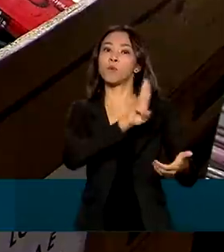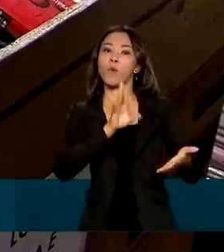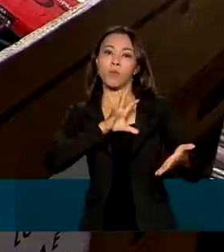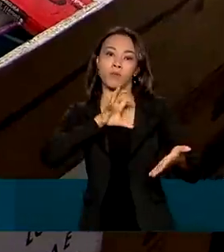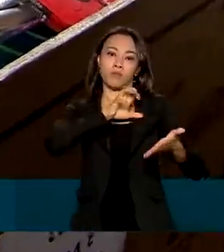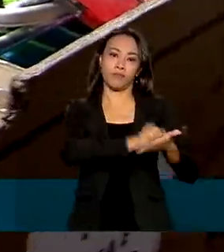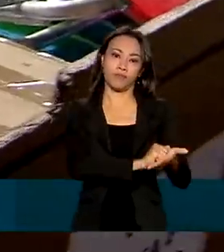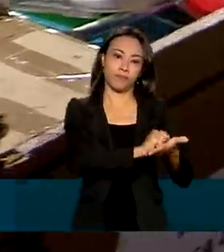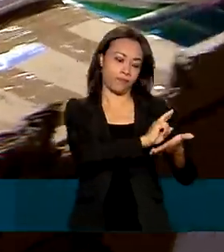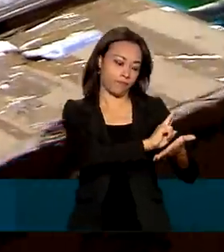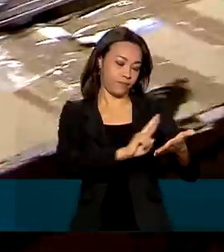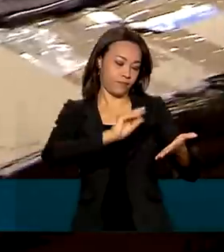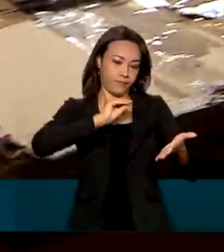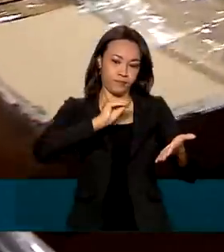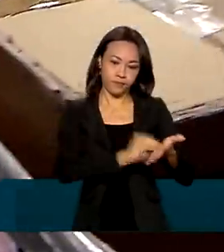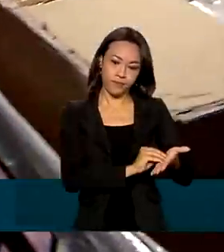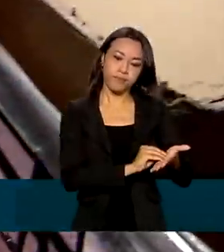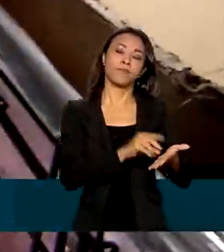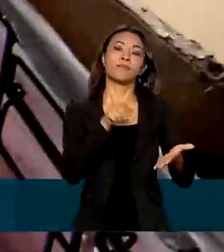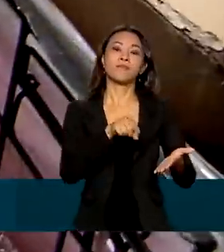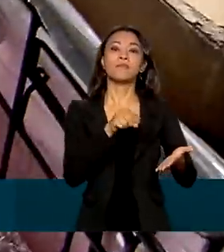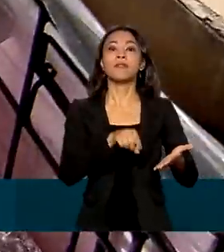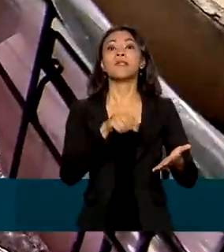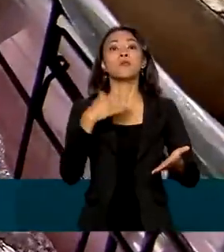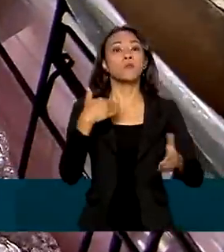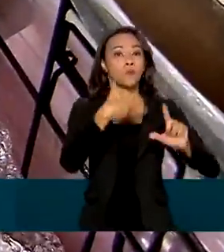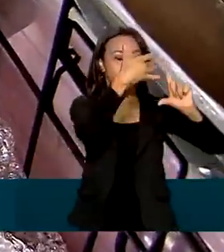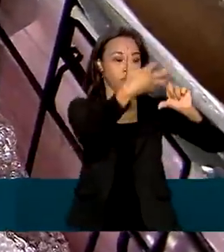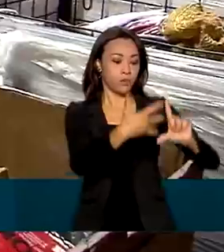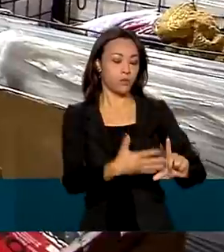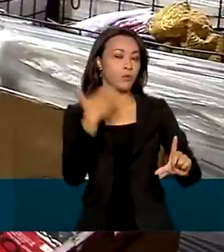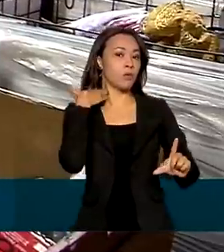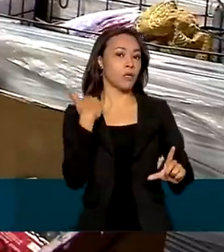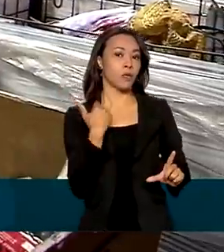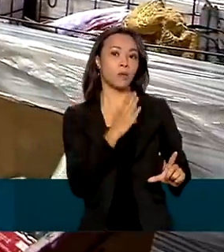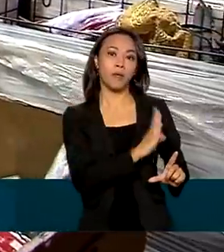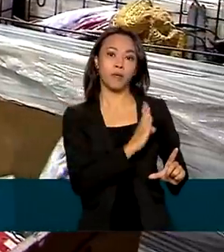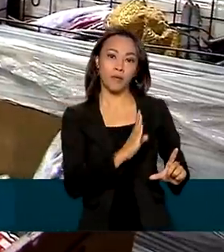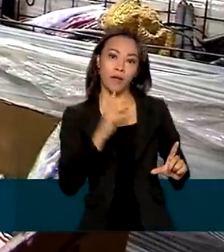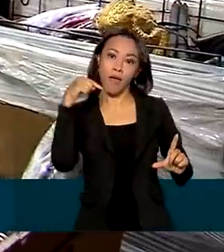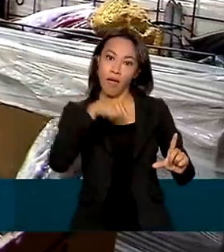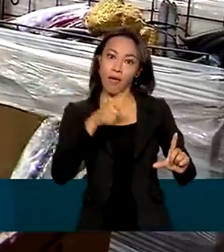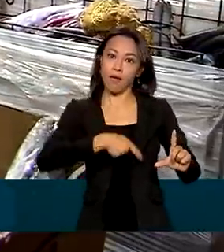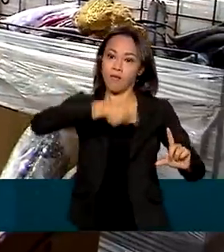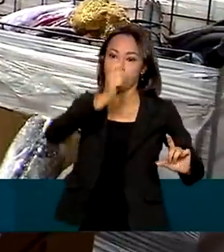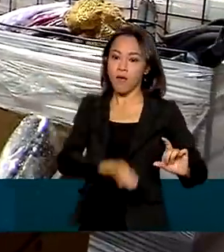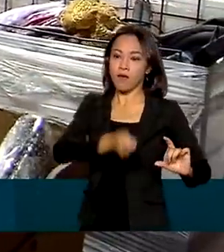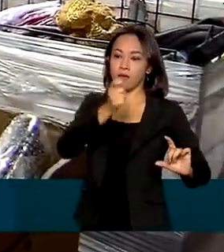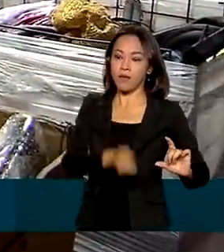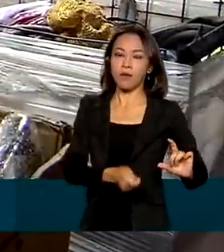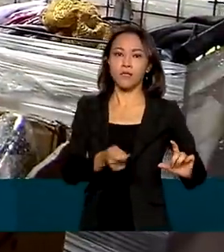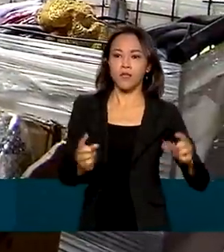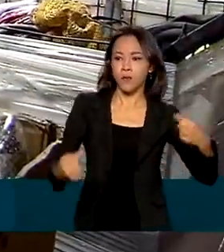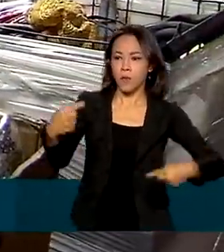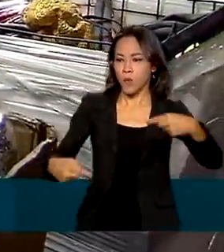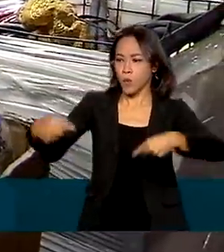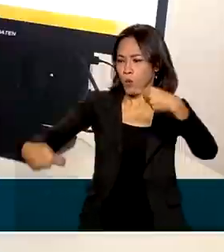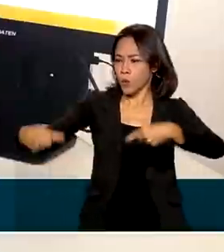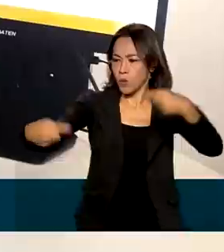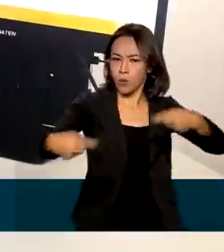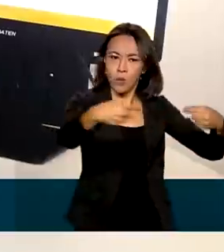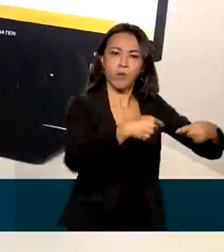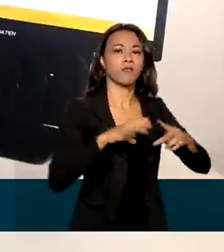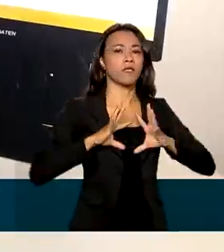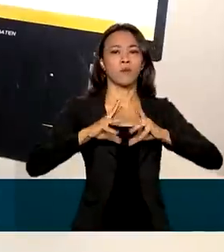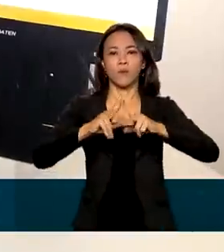gratuito na plataforma E do Banco do Brasil. É por esta ferramenta que serão feitos os lances e as disputas, tudo online.